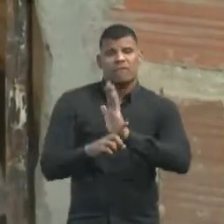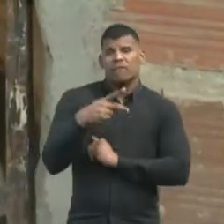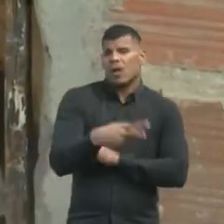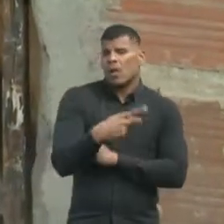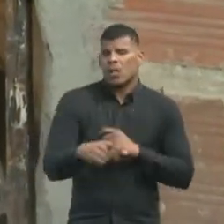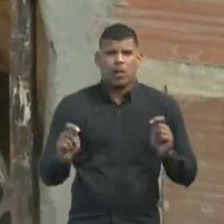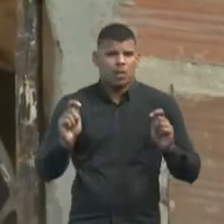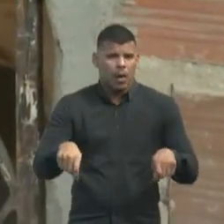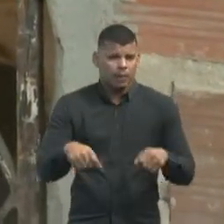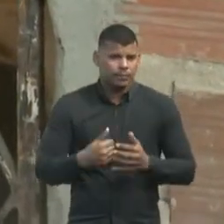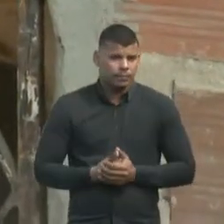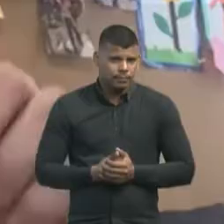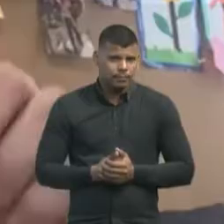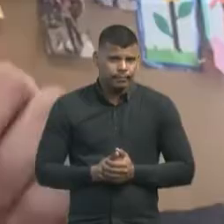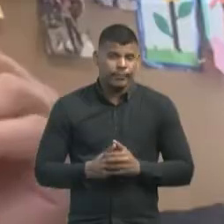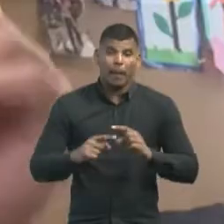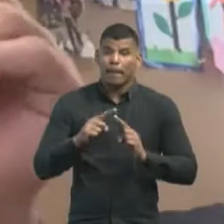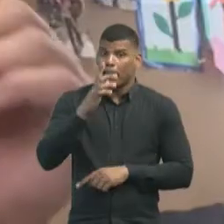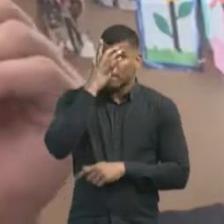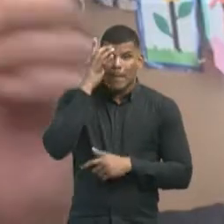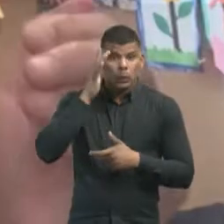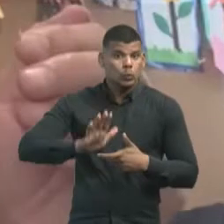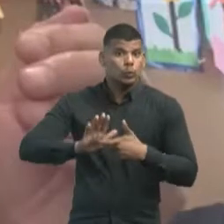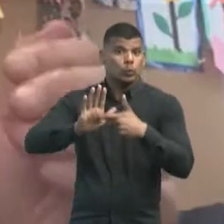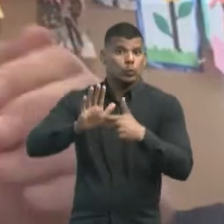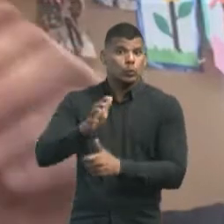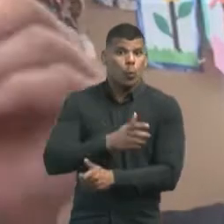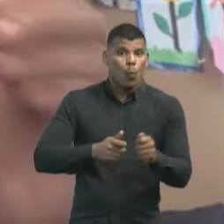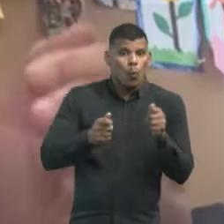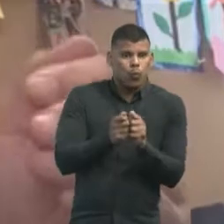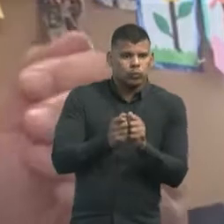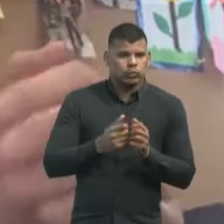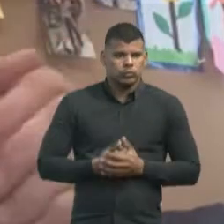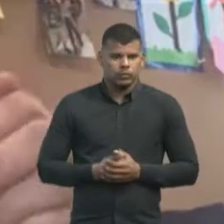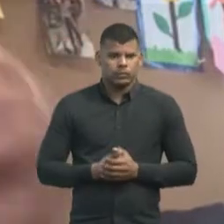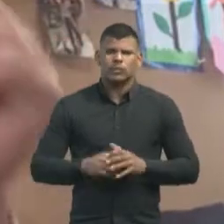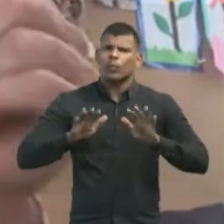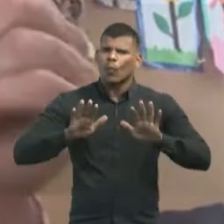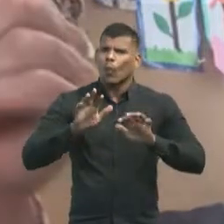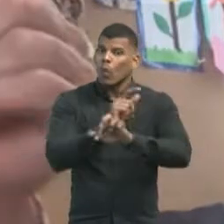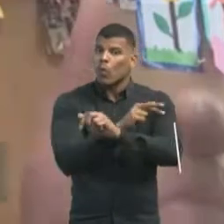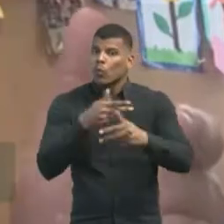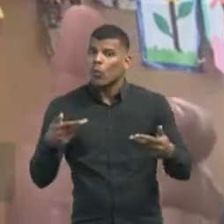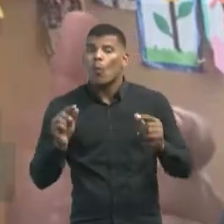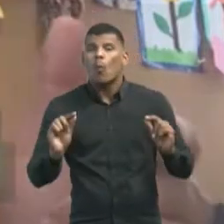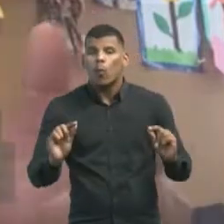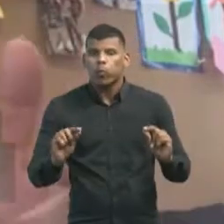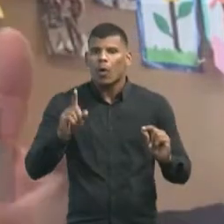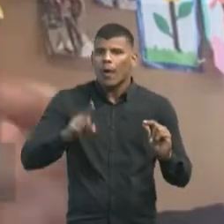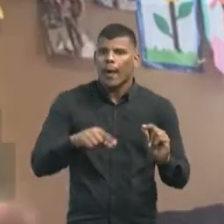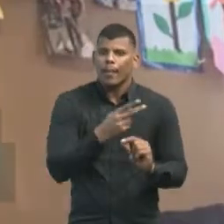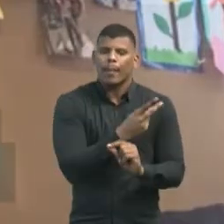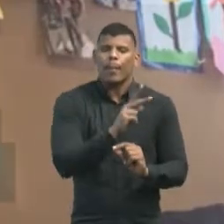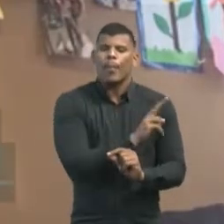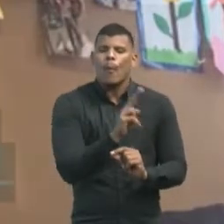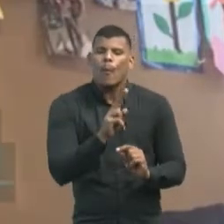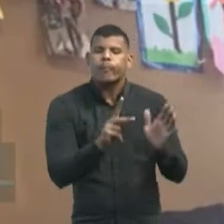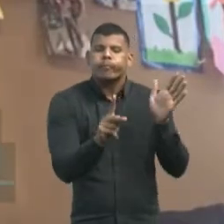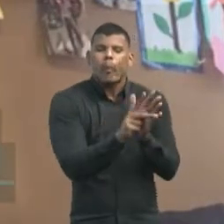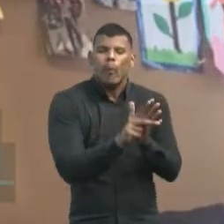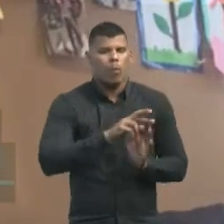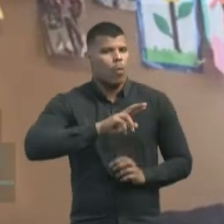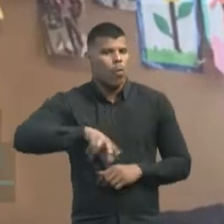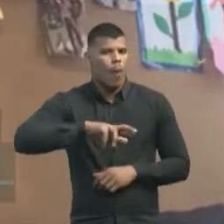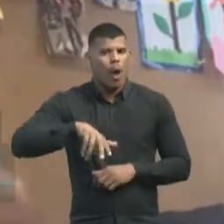ainda que por representação. O animal é indo a juízo, pleiteando em juízo em nome próprio e não mais por